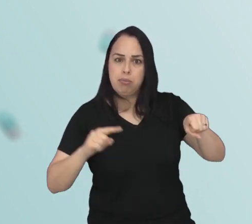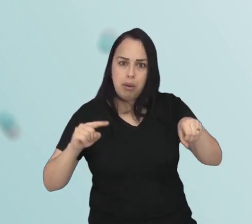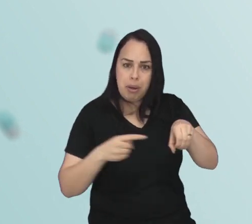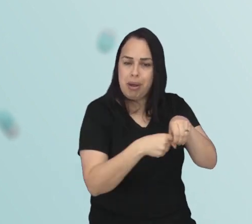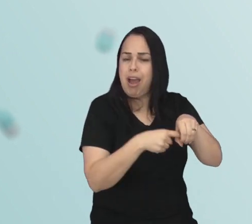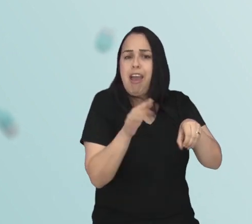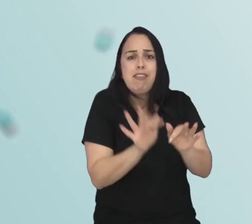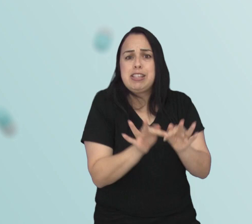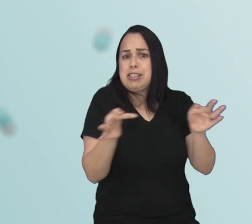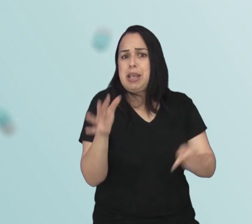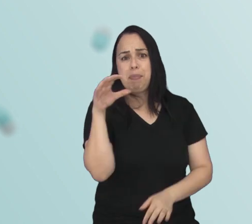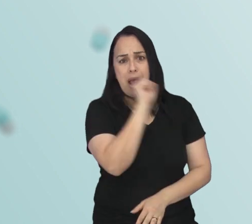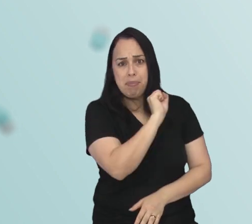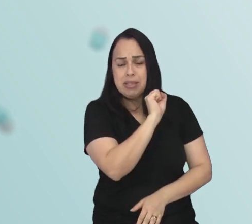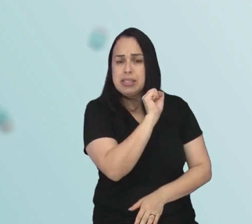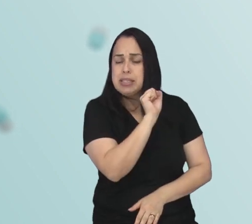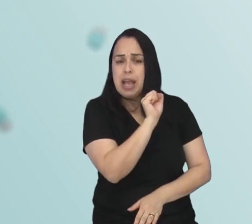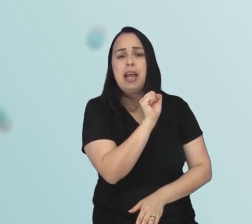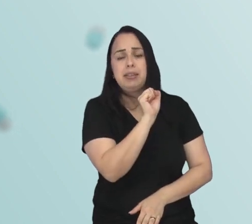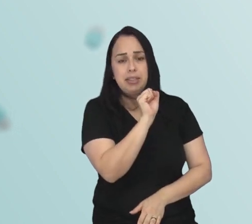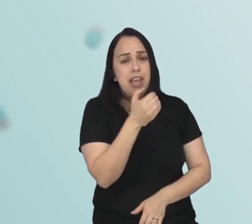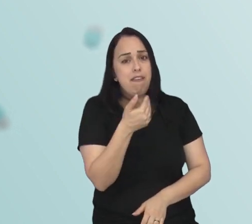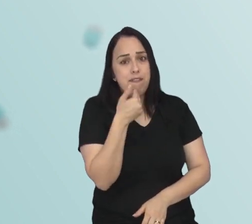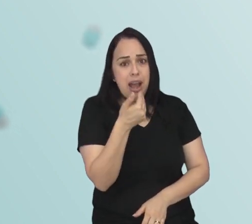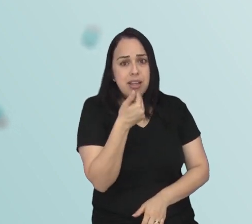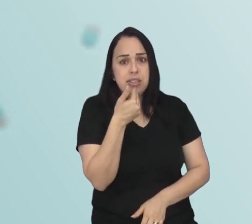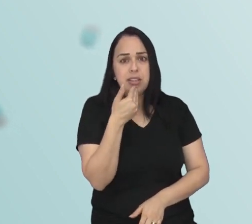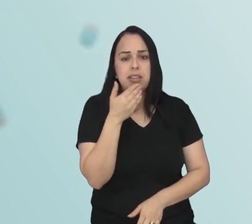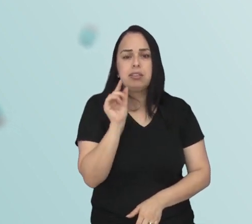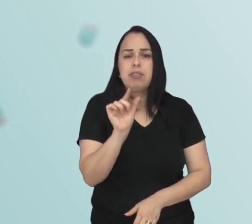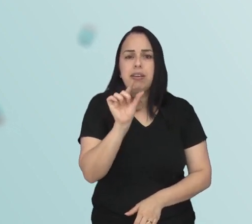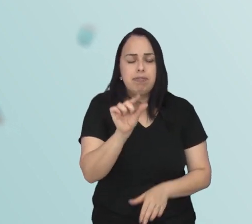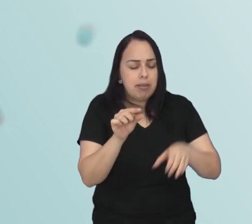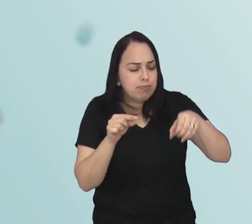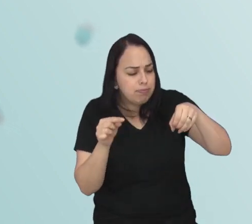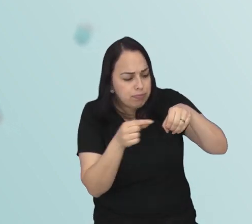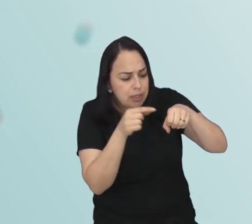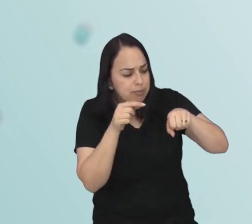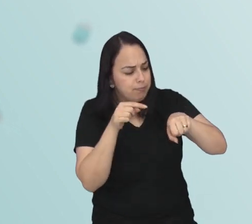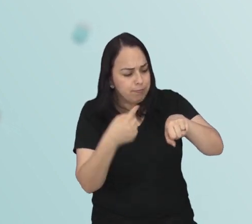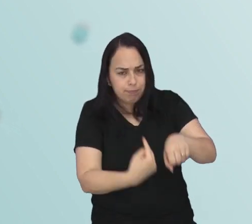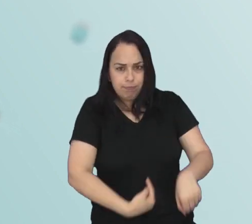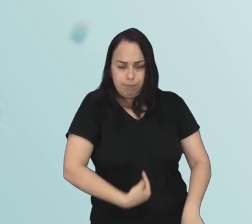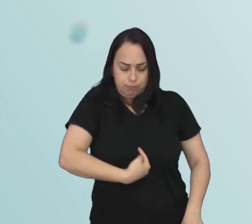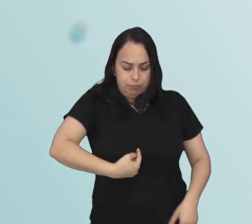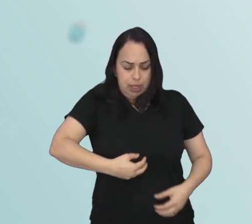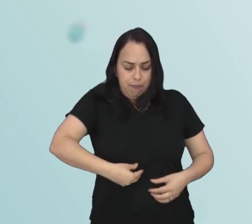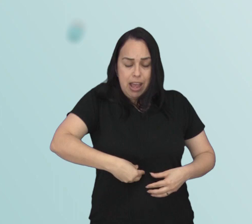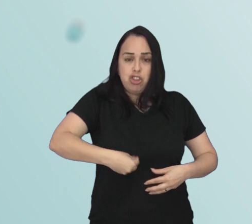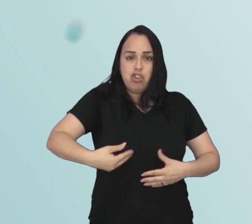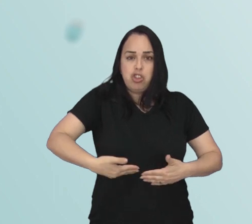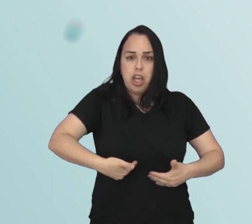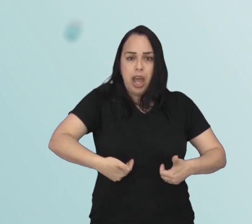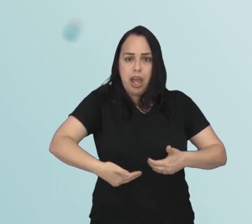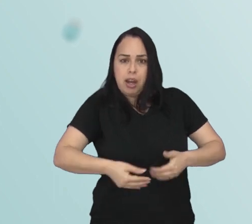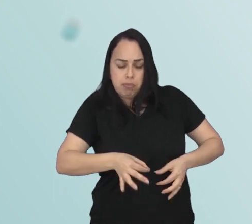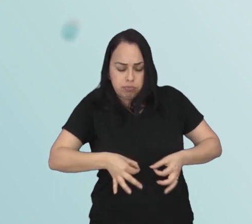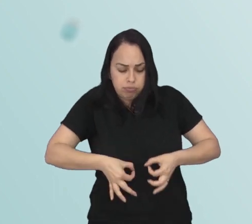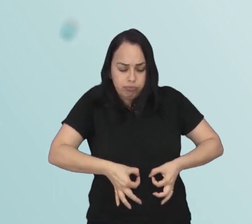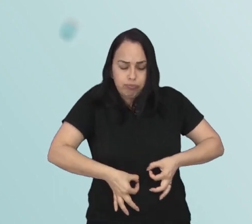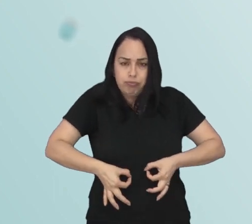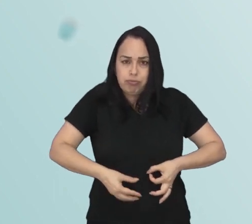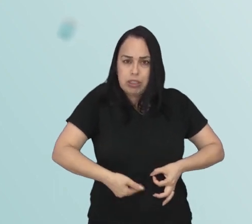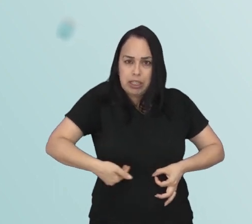A colonoscopia é um exame fácil, rápido, simples, e que ela vai retirar pequenos pólipos quando eles surgem. E